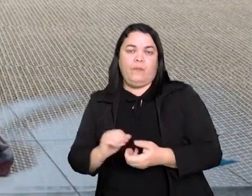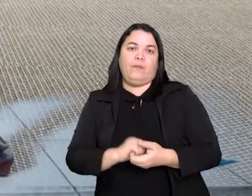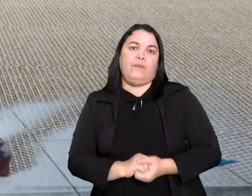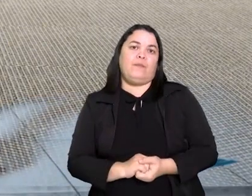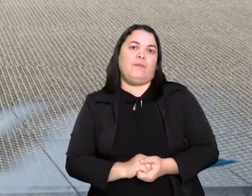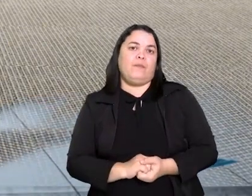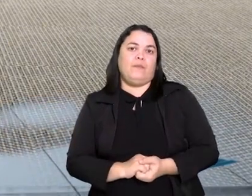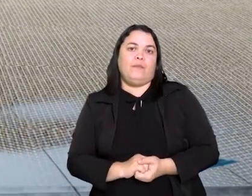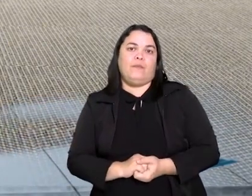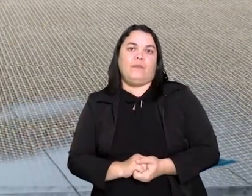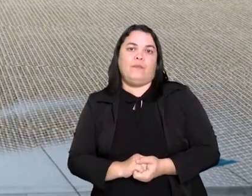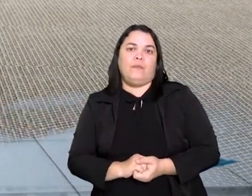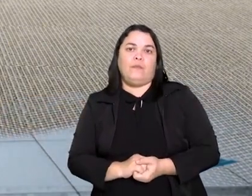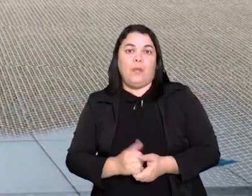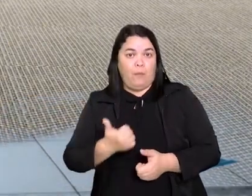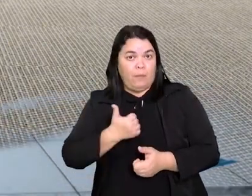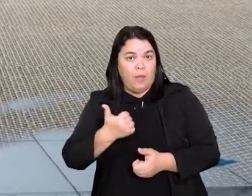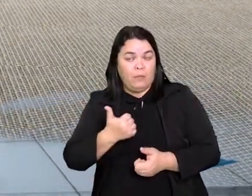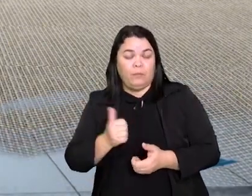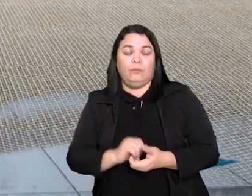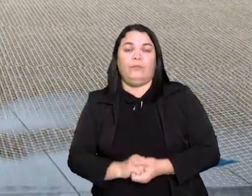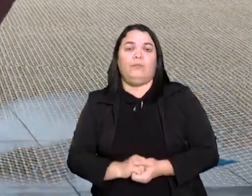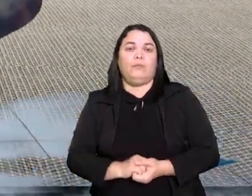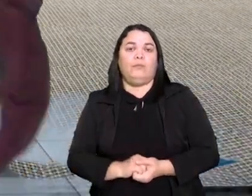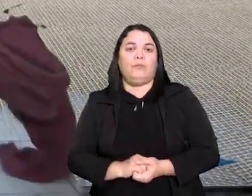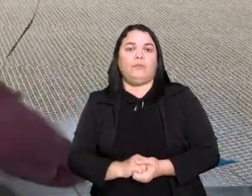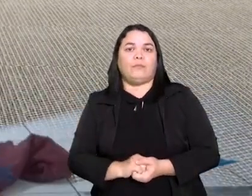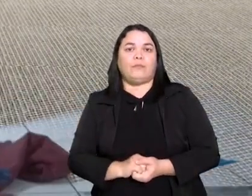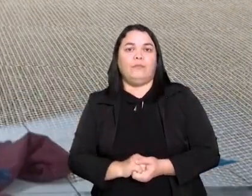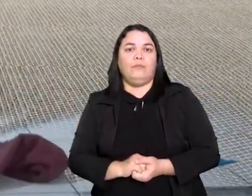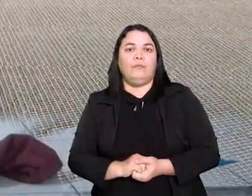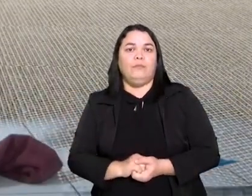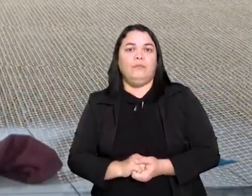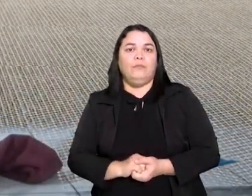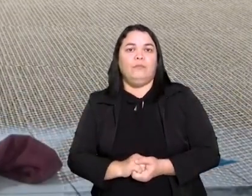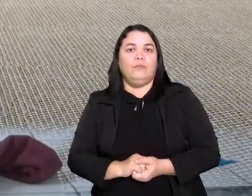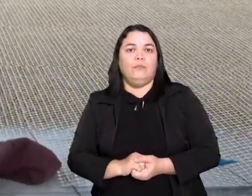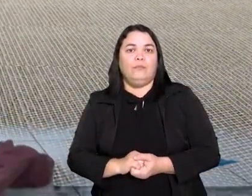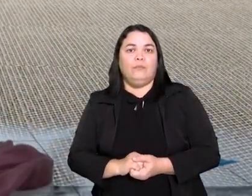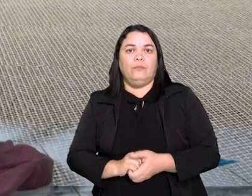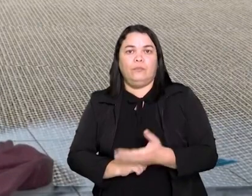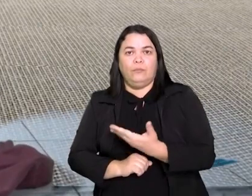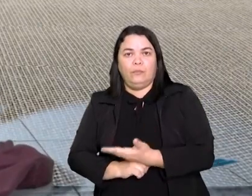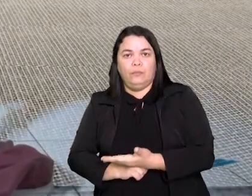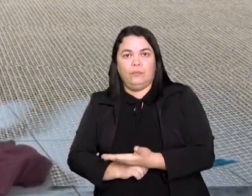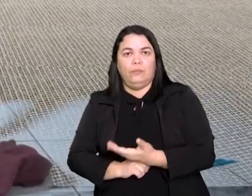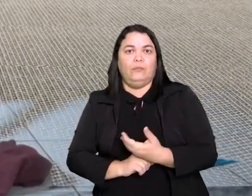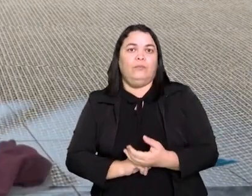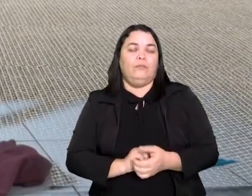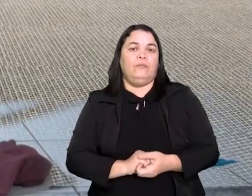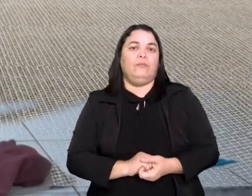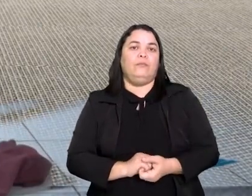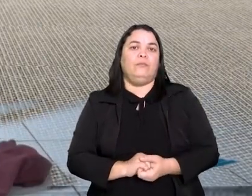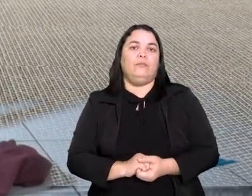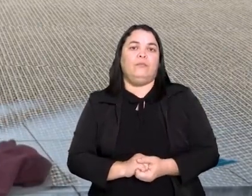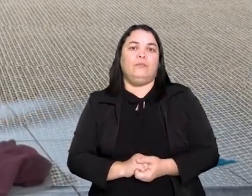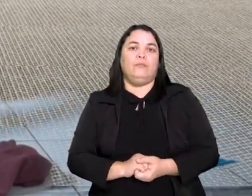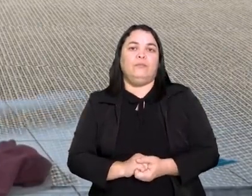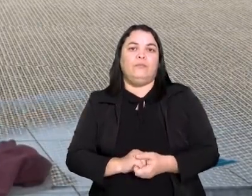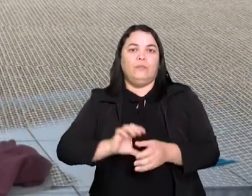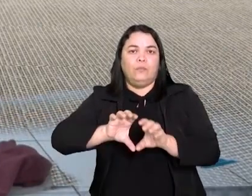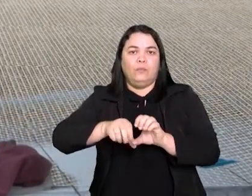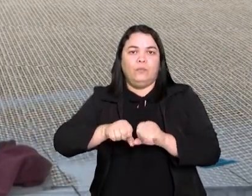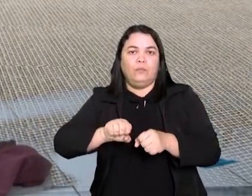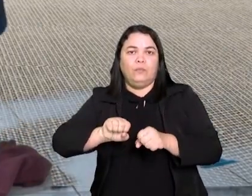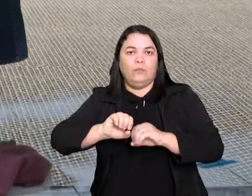boneco. Então, primeiro passo, eu vou estender o meu casaco no chão, vou